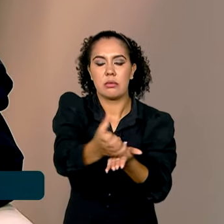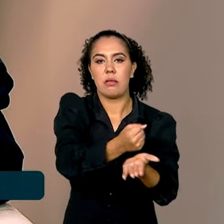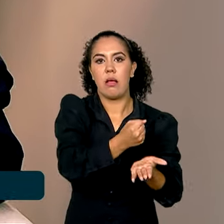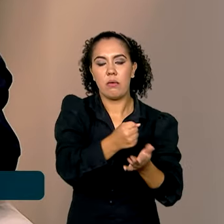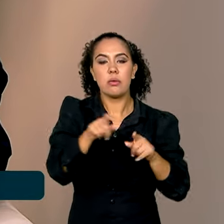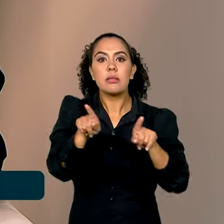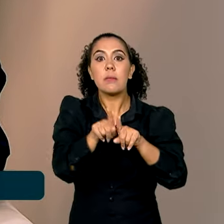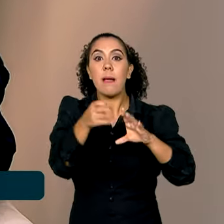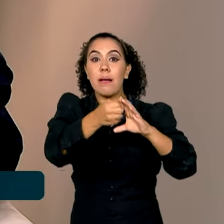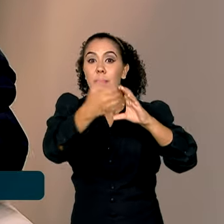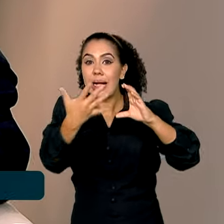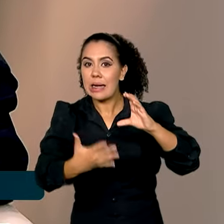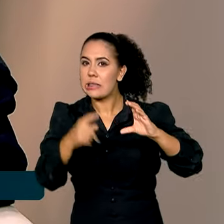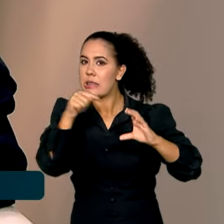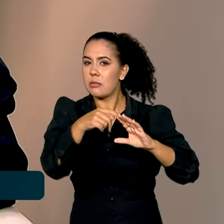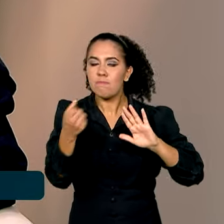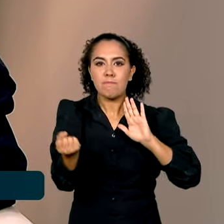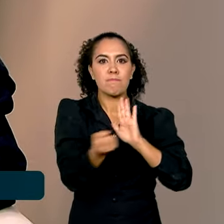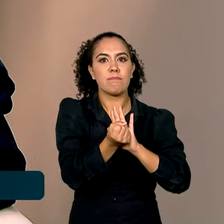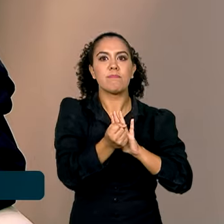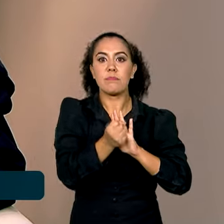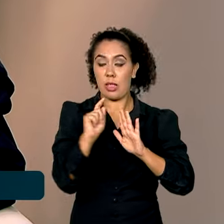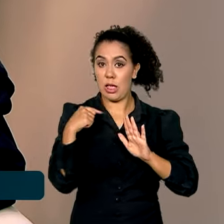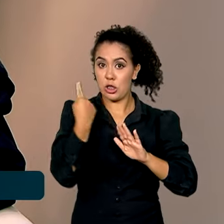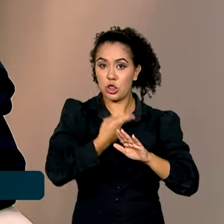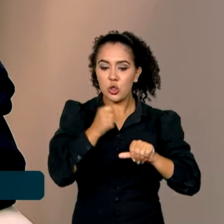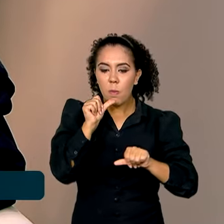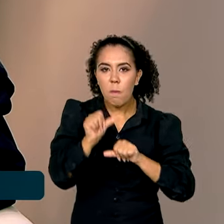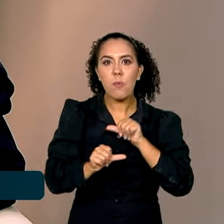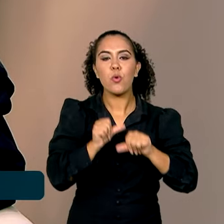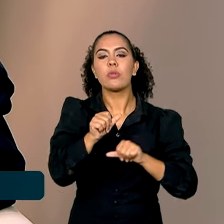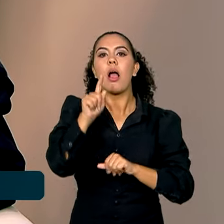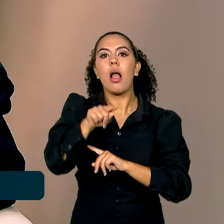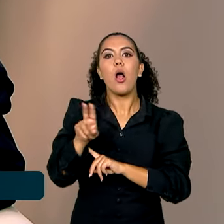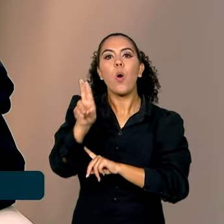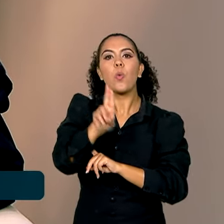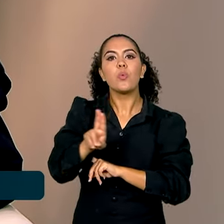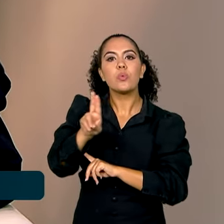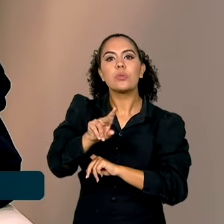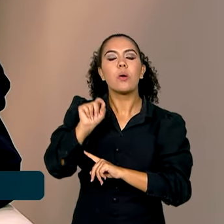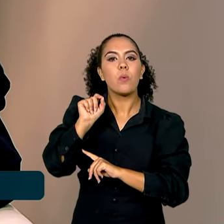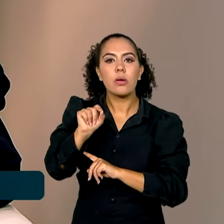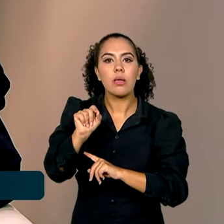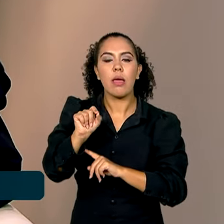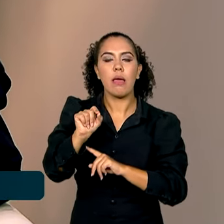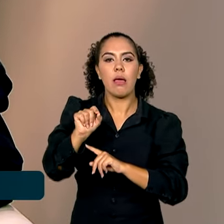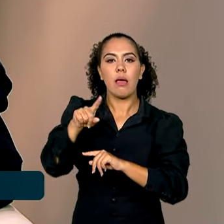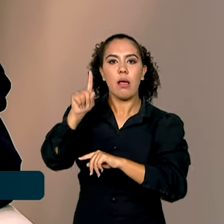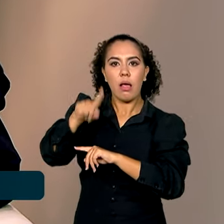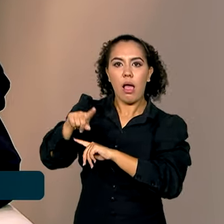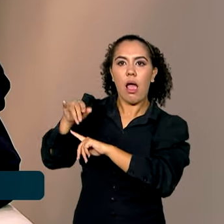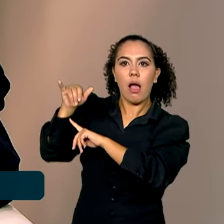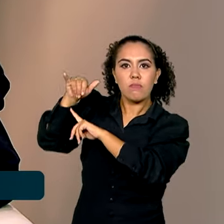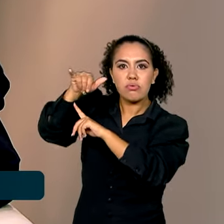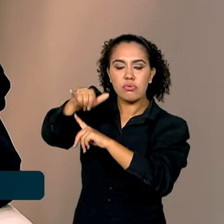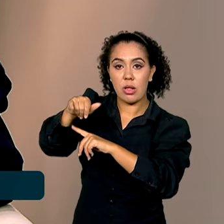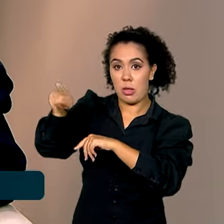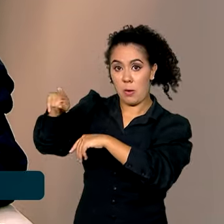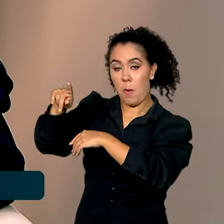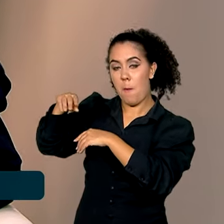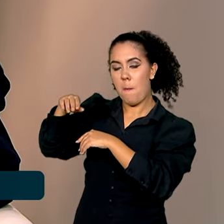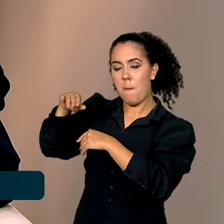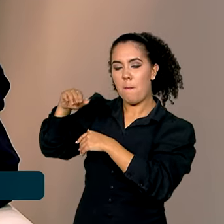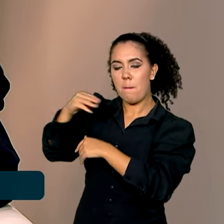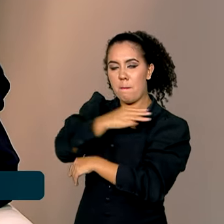Característica marcante das mudanças que fizemos, a utilização das nossas aeronaves, sob orientação do ministro Flávio